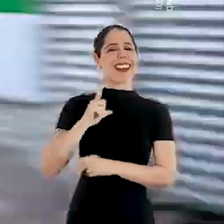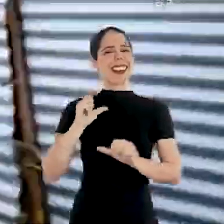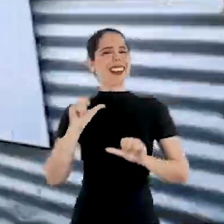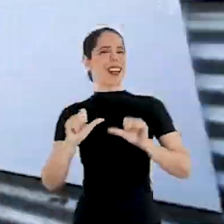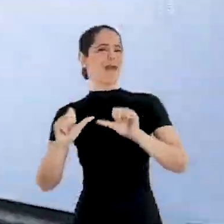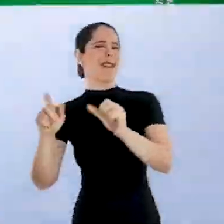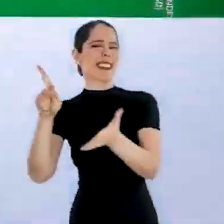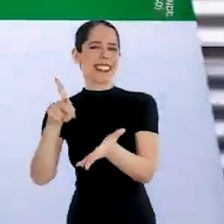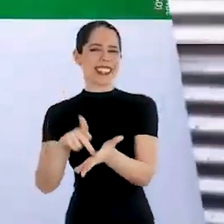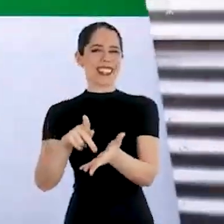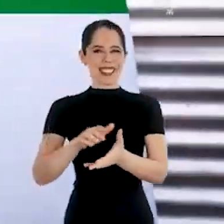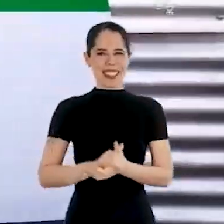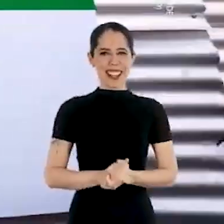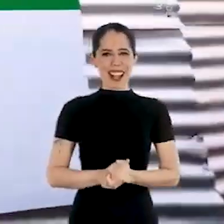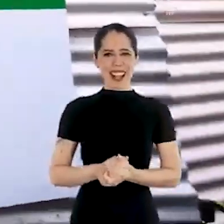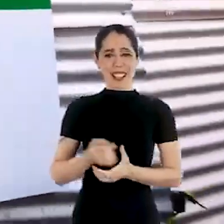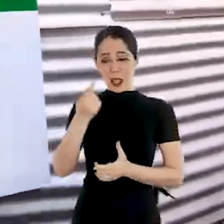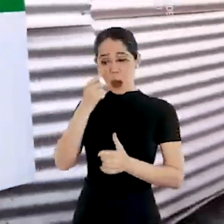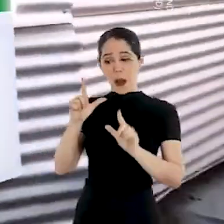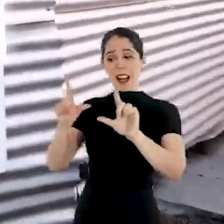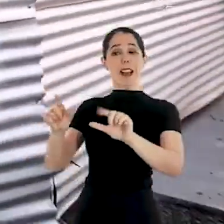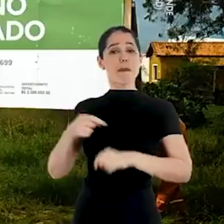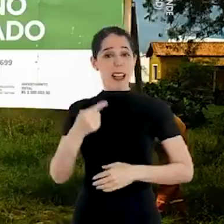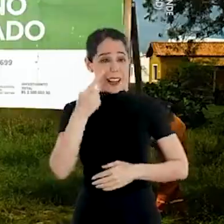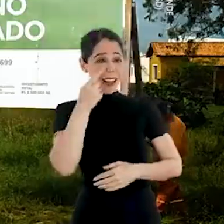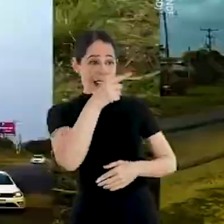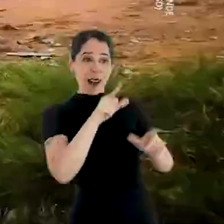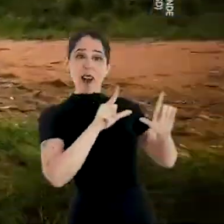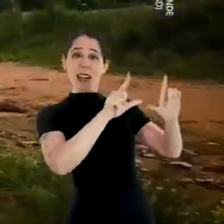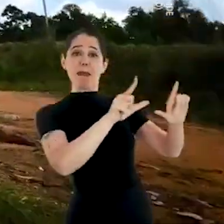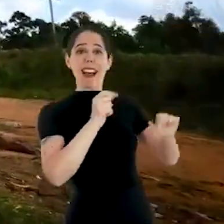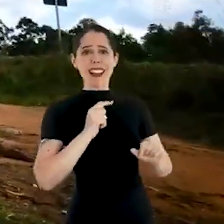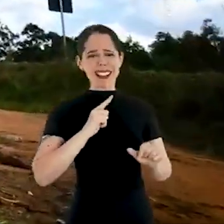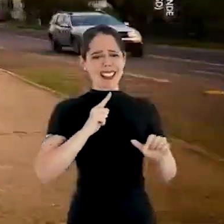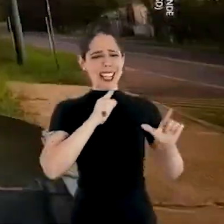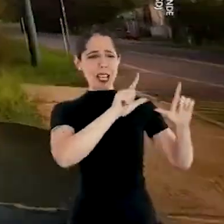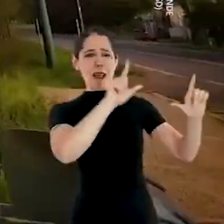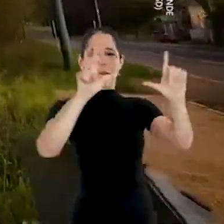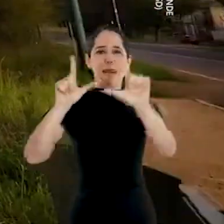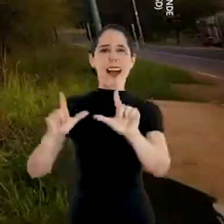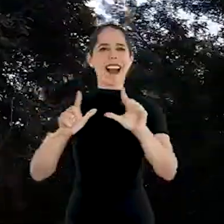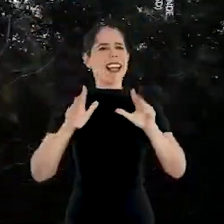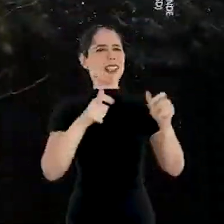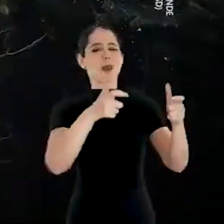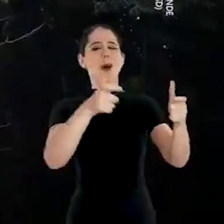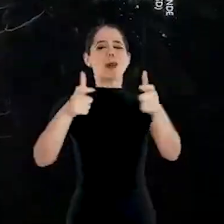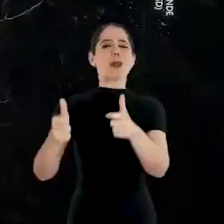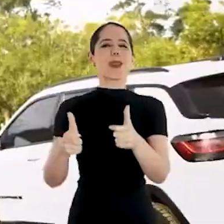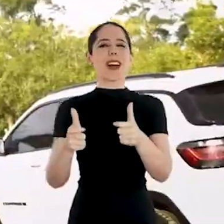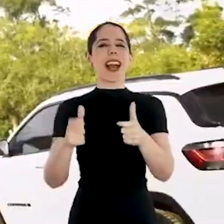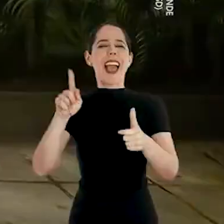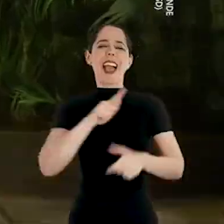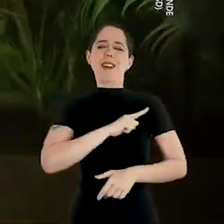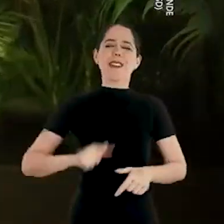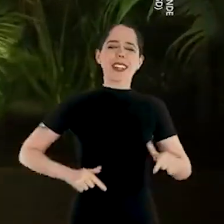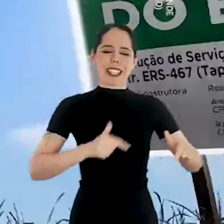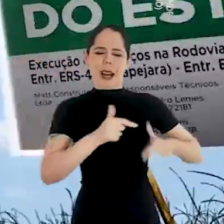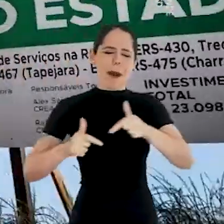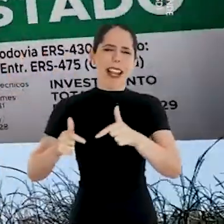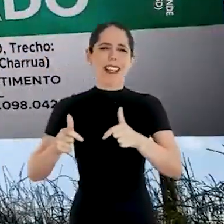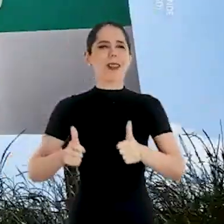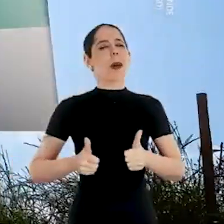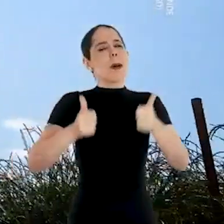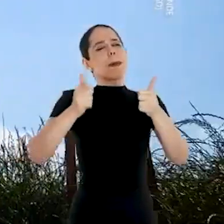É a prova de que o Rio Grande está mudando de verdade. Olha a placa, olha a placa, ela está por todo lado.